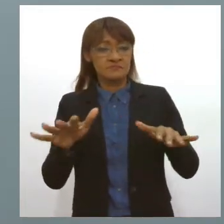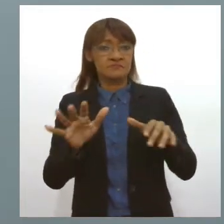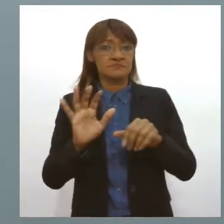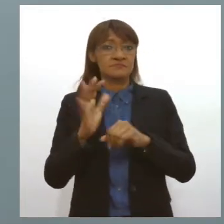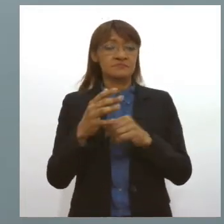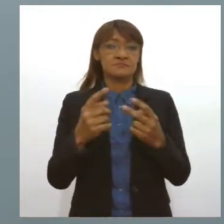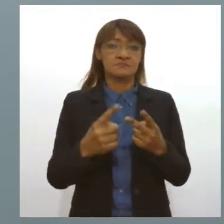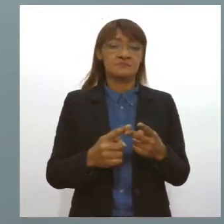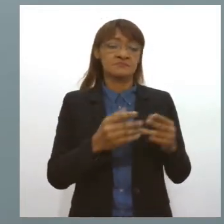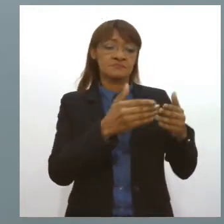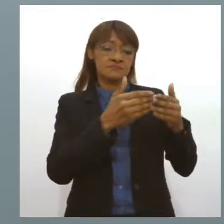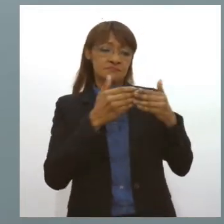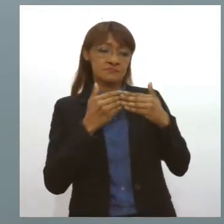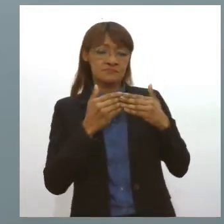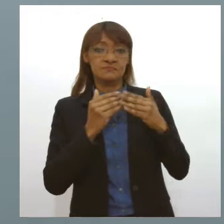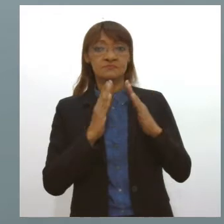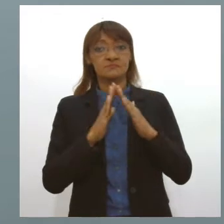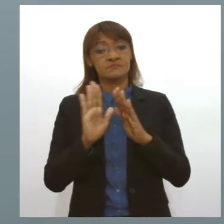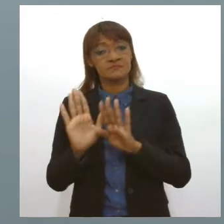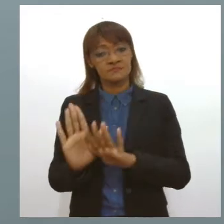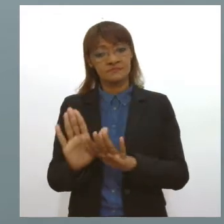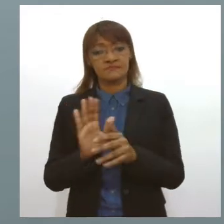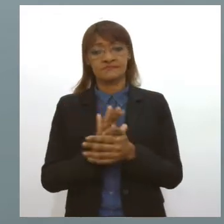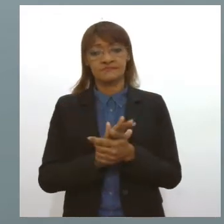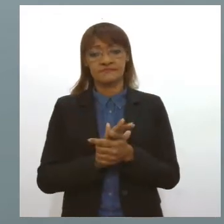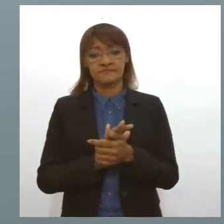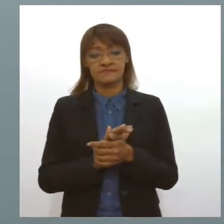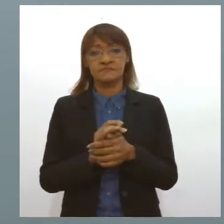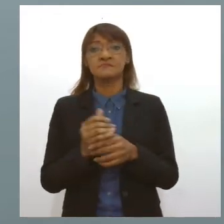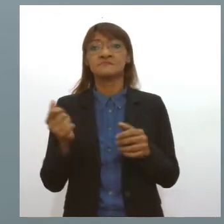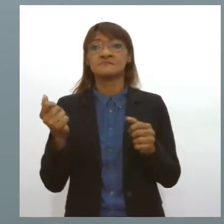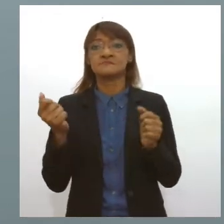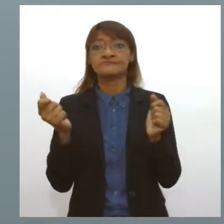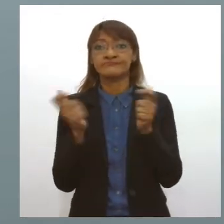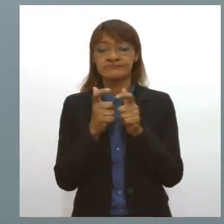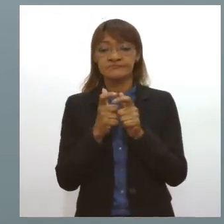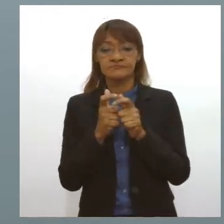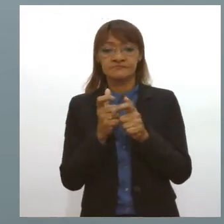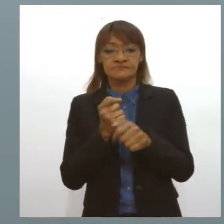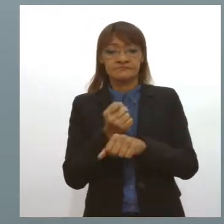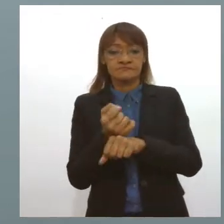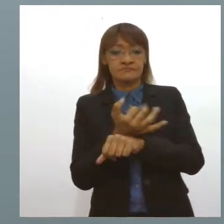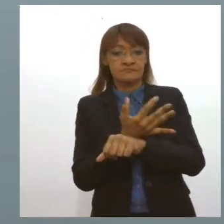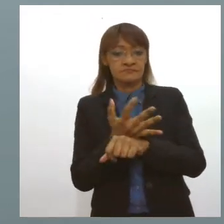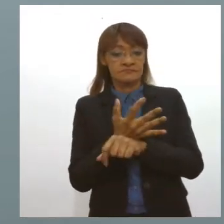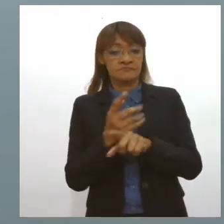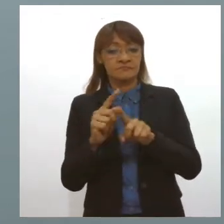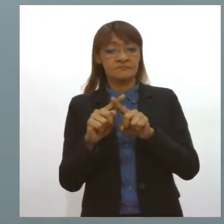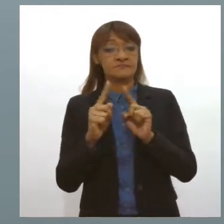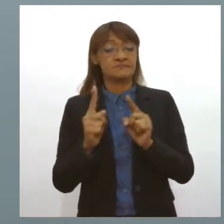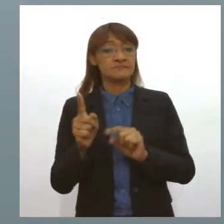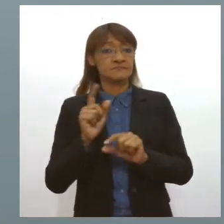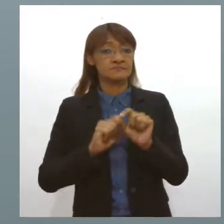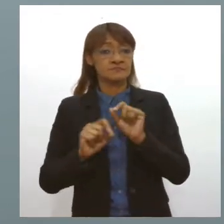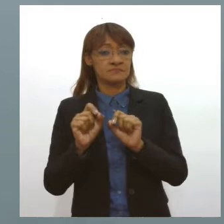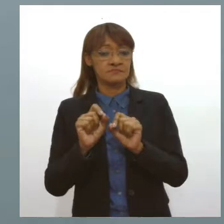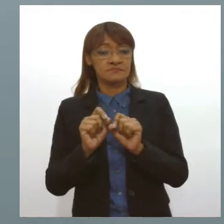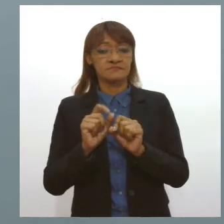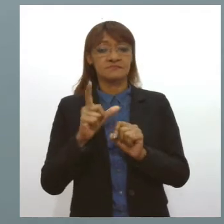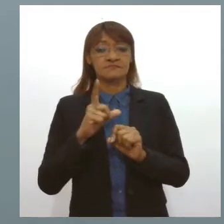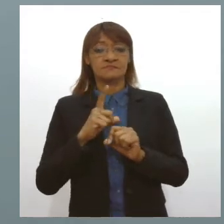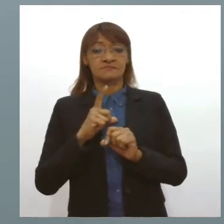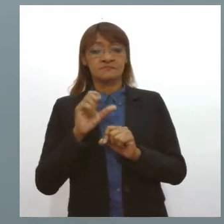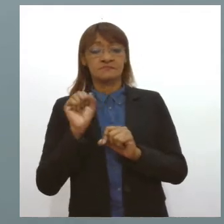isolamento. Então, teve menos acidentes. Só que notamos, contrapartida, que houve um